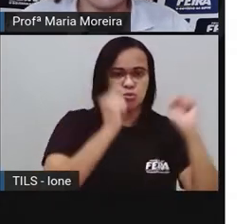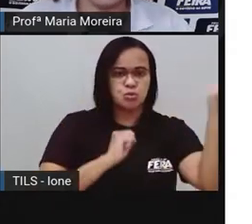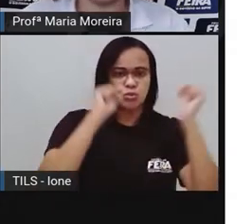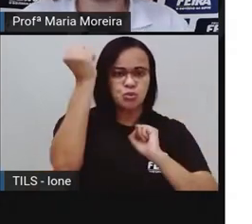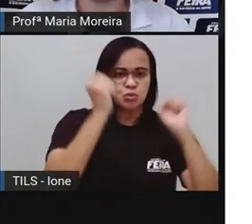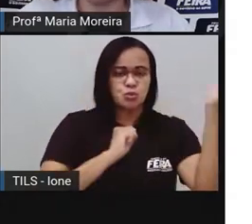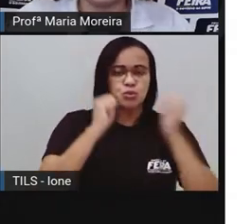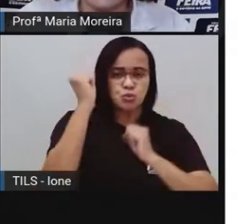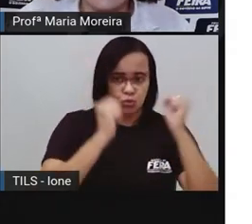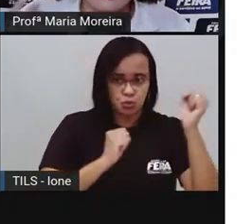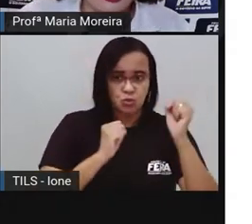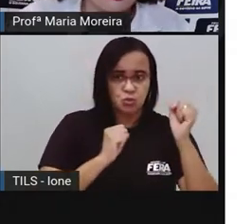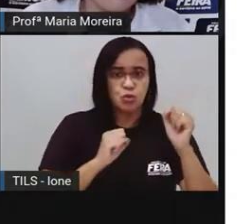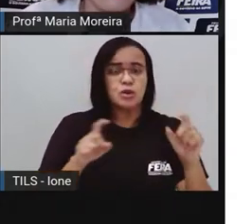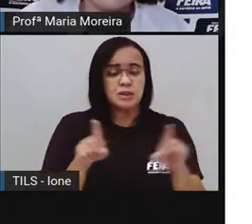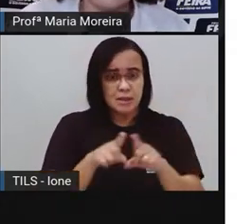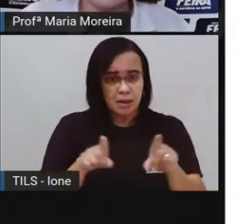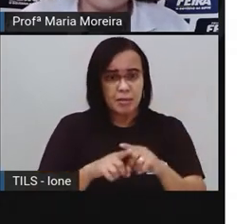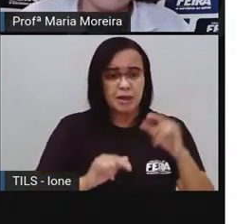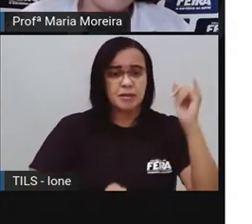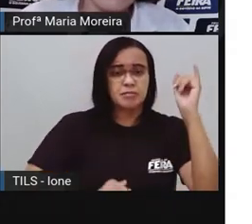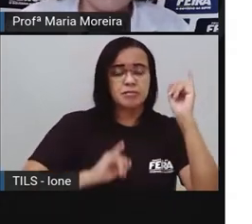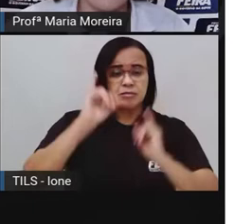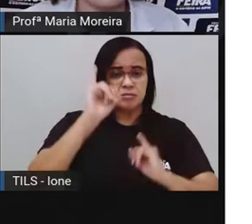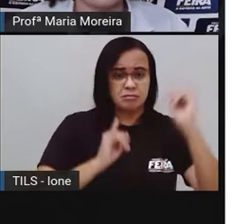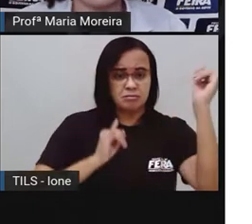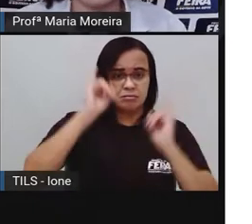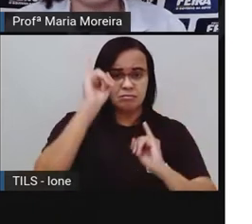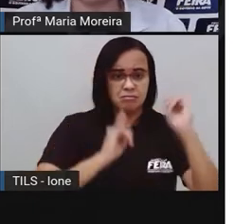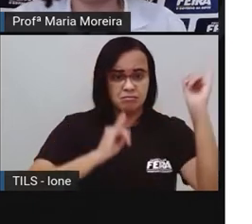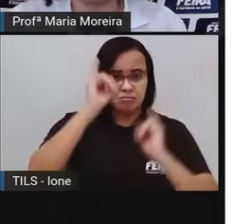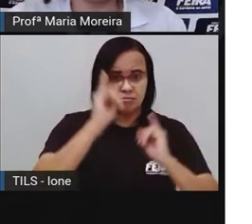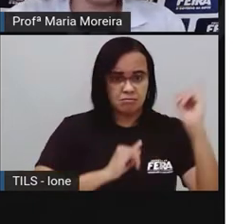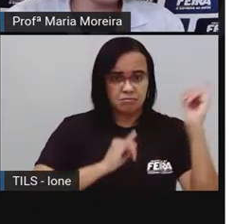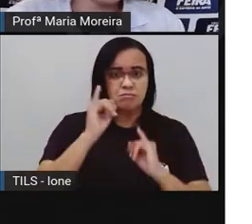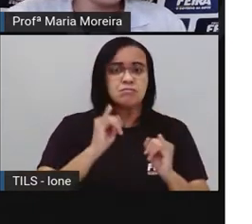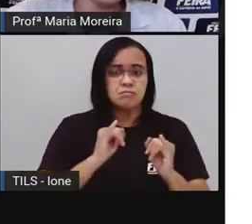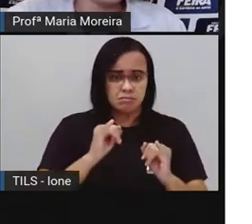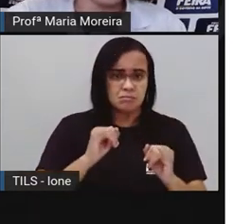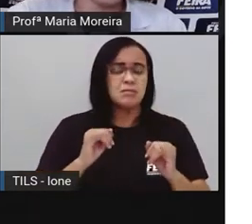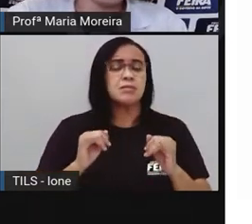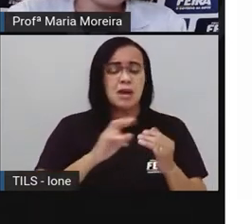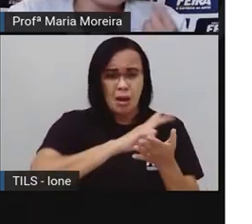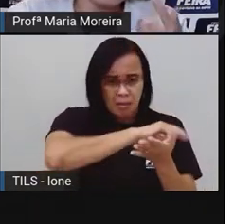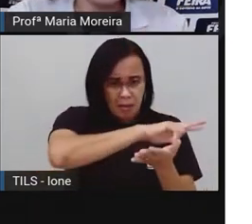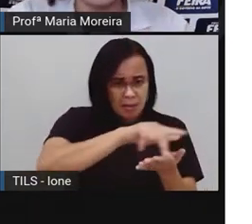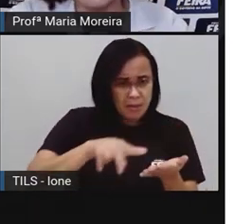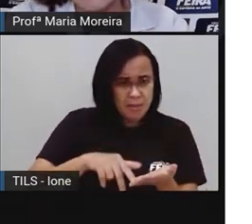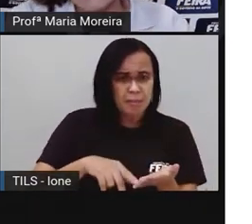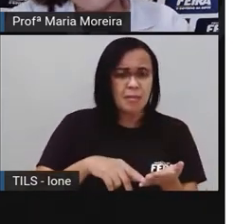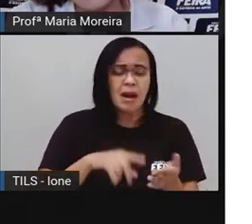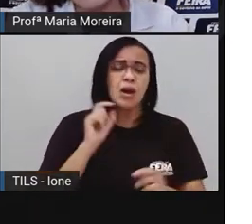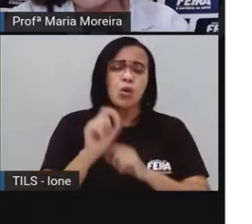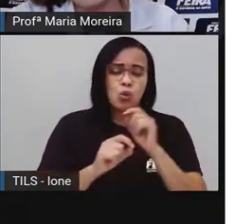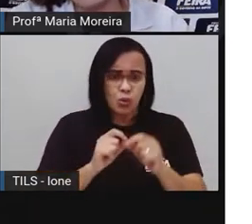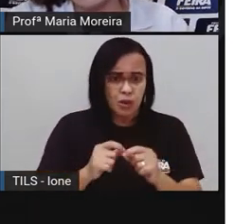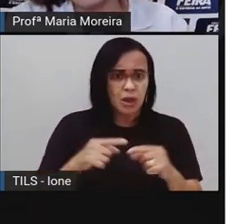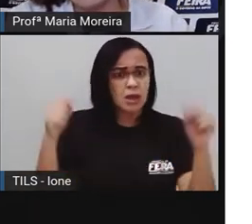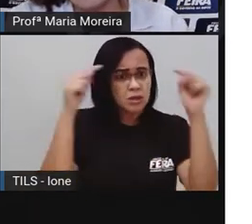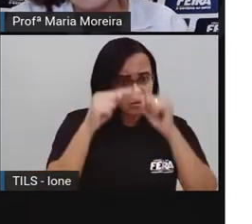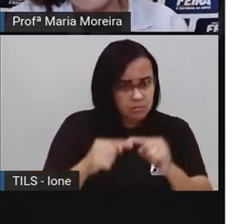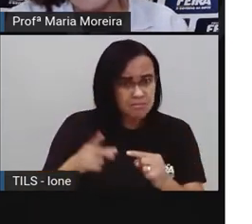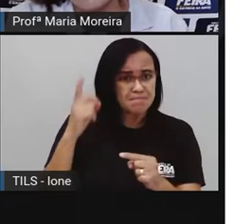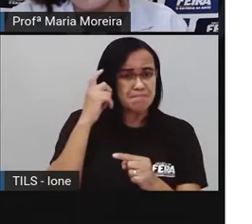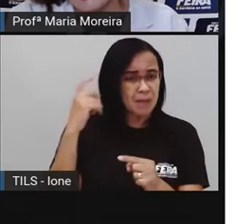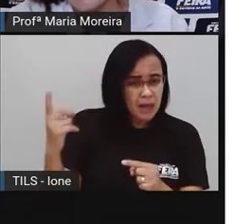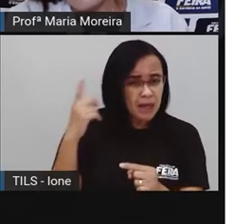Máquinas, serras, e aí a gente tem as furadeiras, que são as máquinas, né? Então, todas elas produzem aí os barulhos para